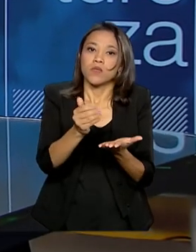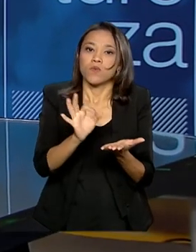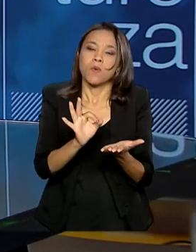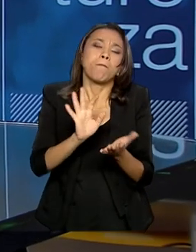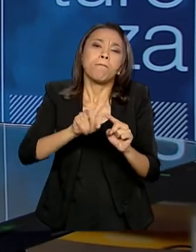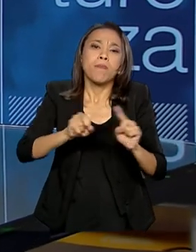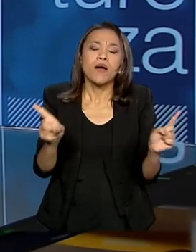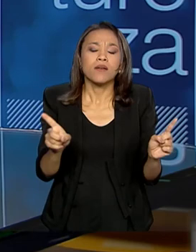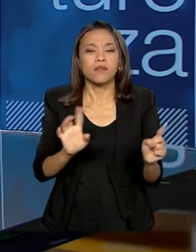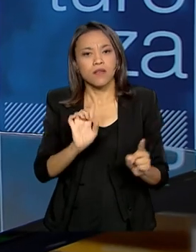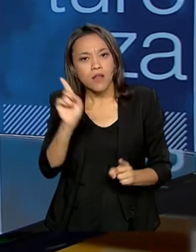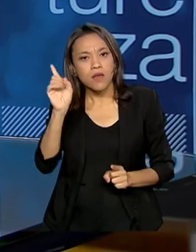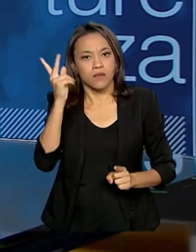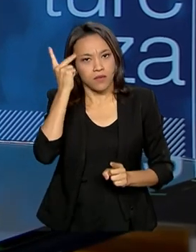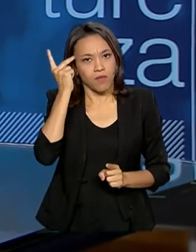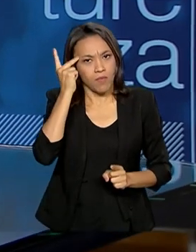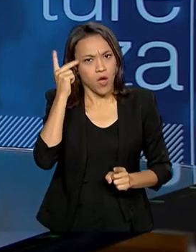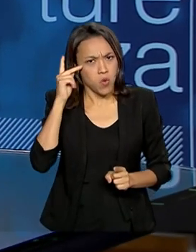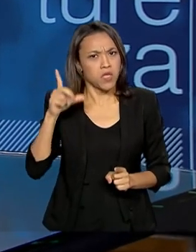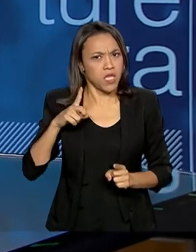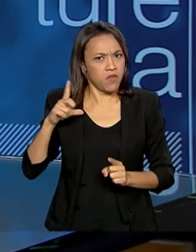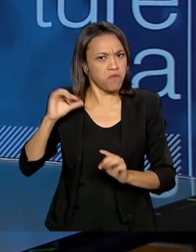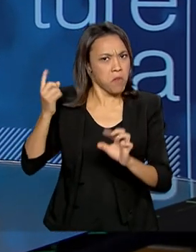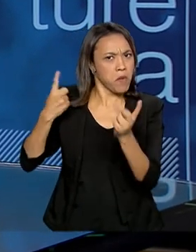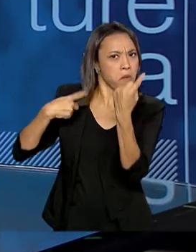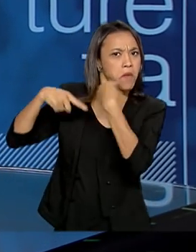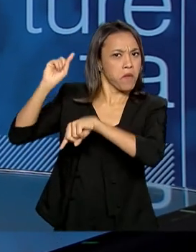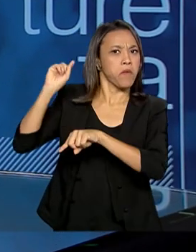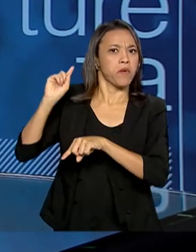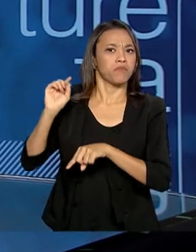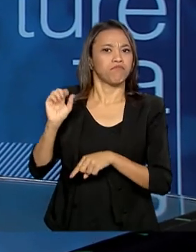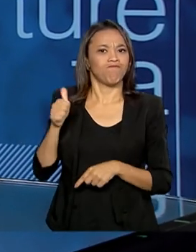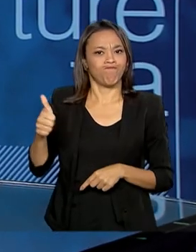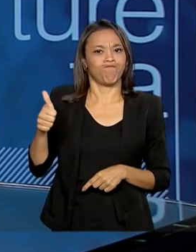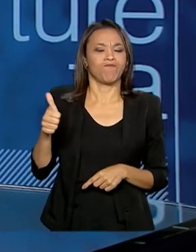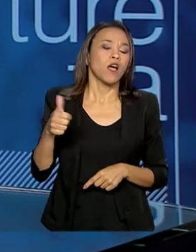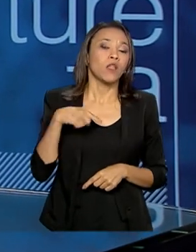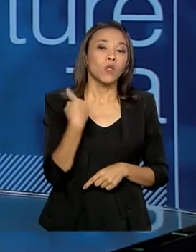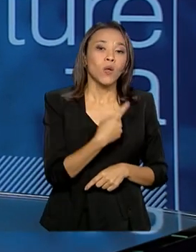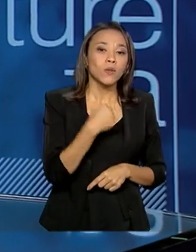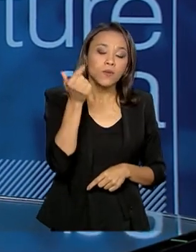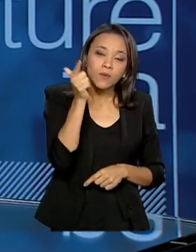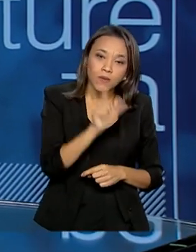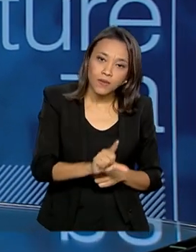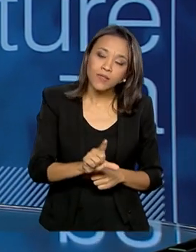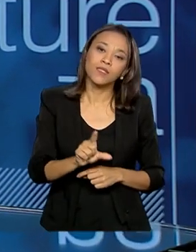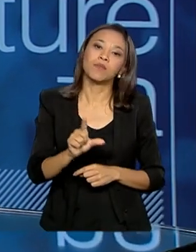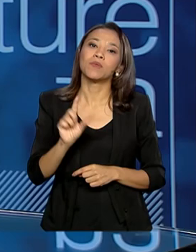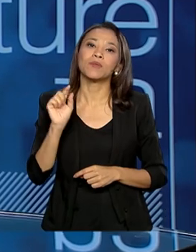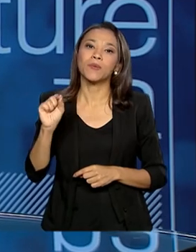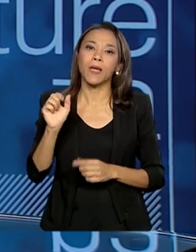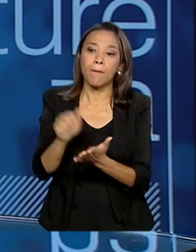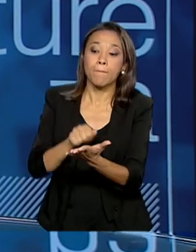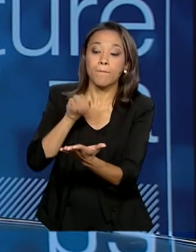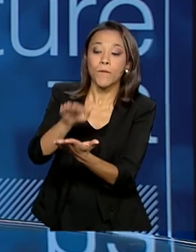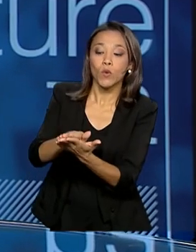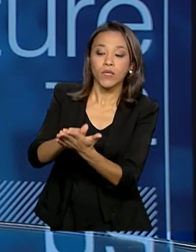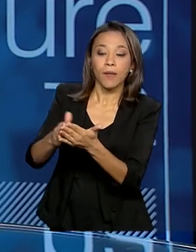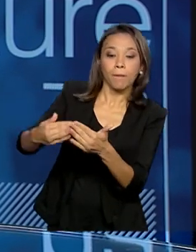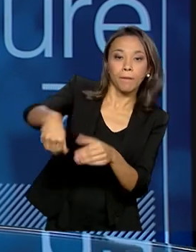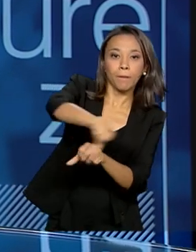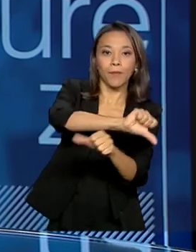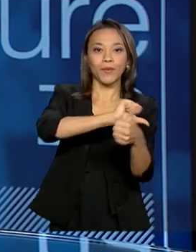Paulo foi um case de sucesso, onde que nós conseguimos fazer a conversão de multa na